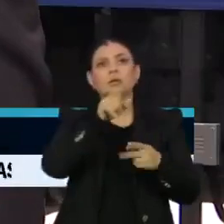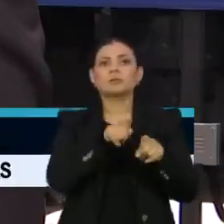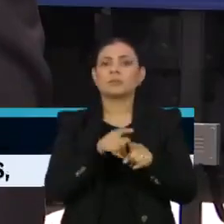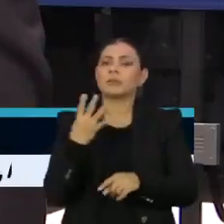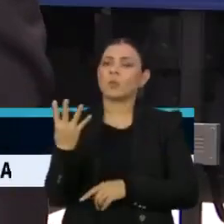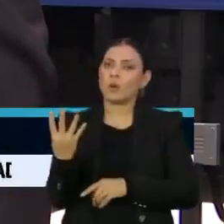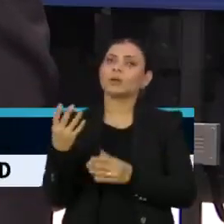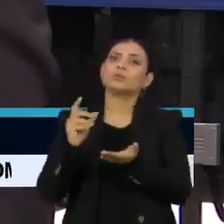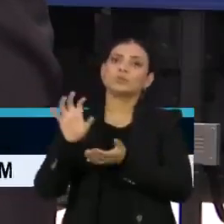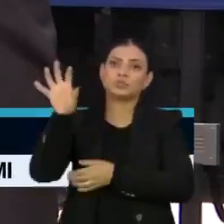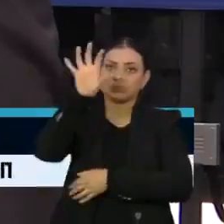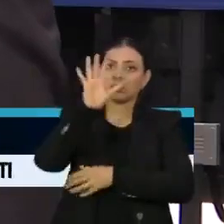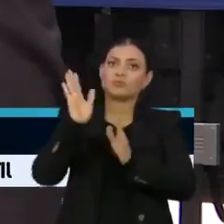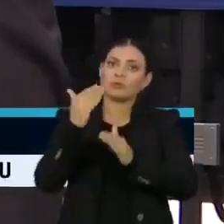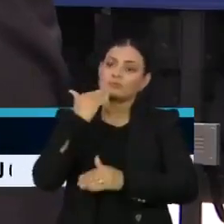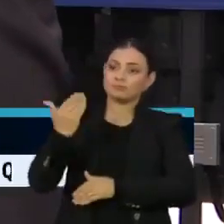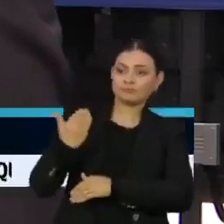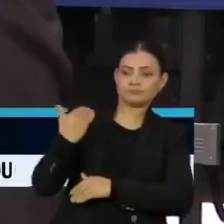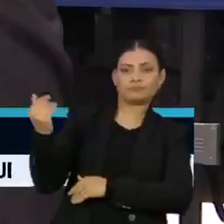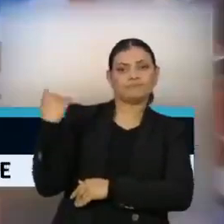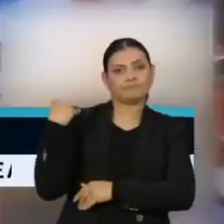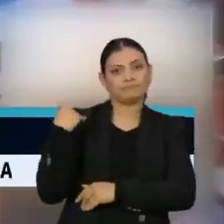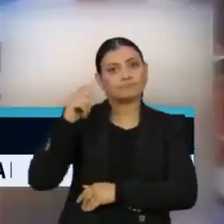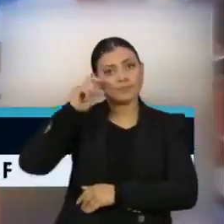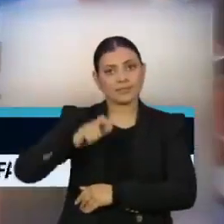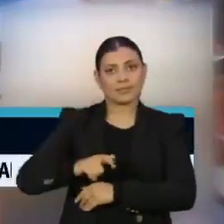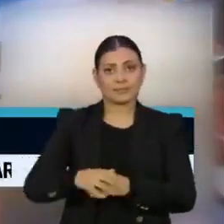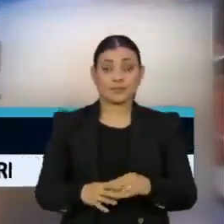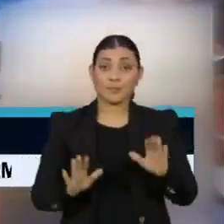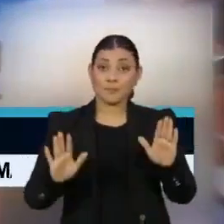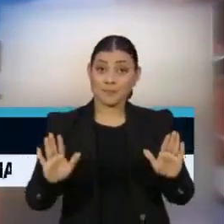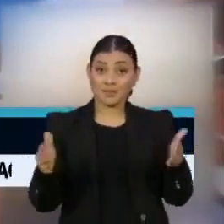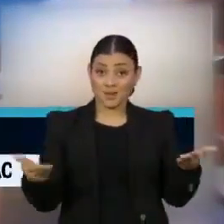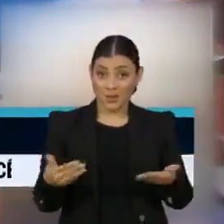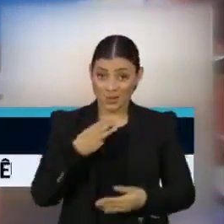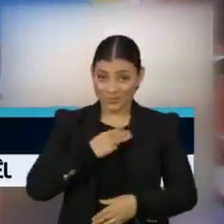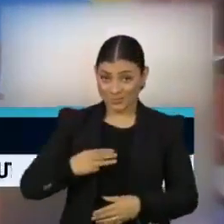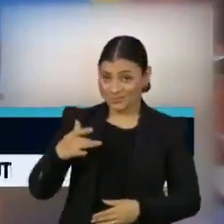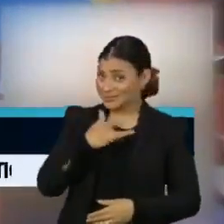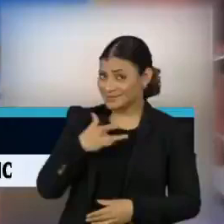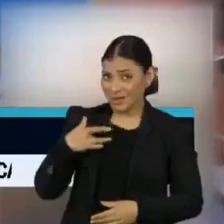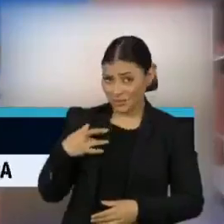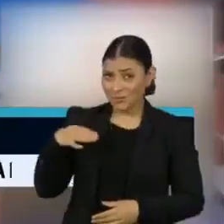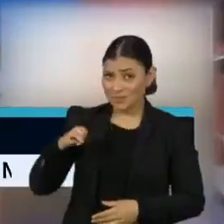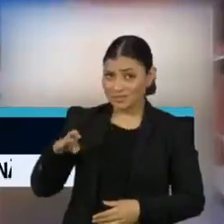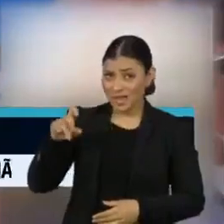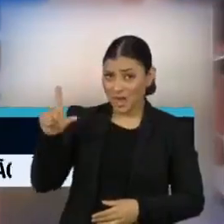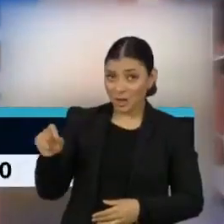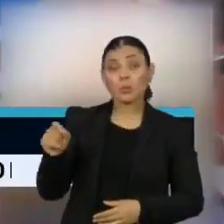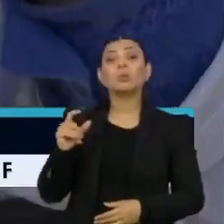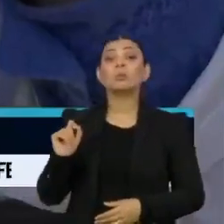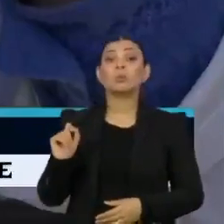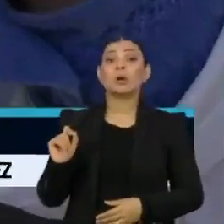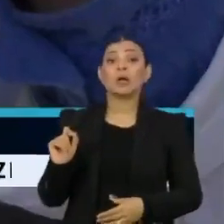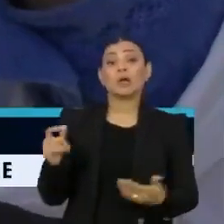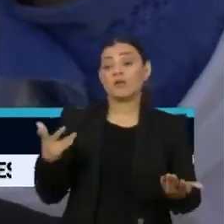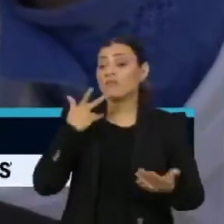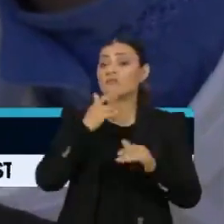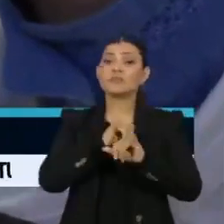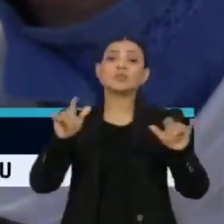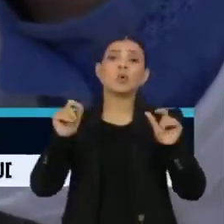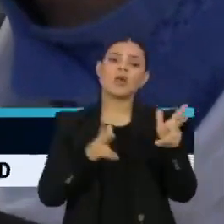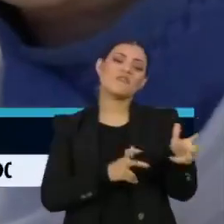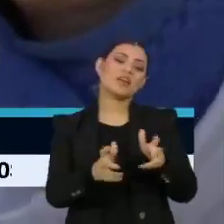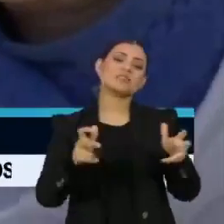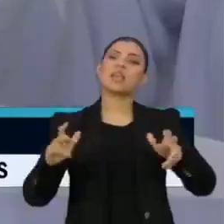temos mais quatro estados que já manifestaram interesse. Enquanto isso, o Ministro da Saúde puxou para si o mérito de